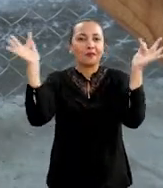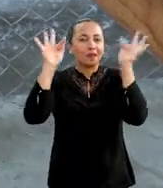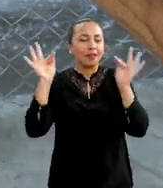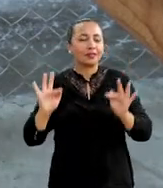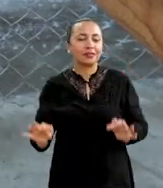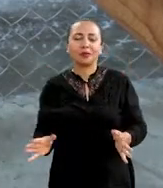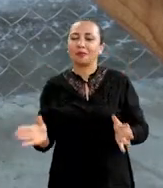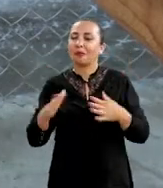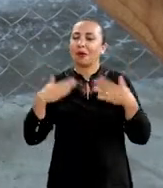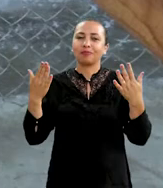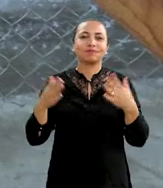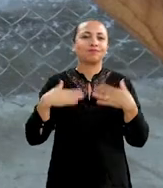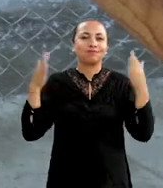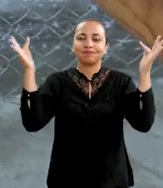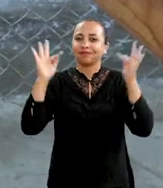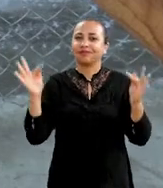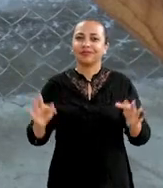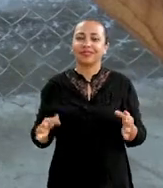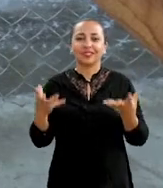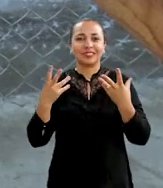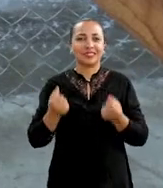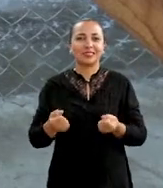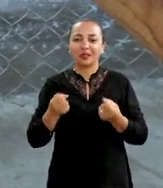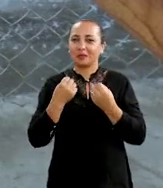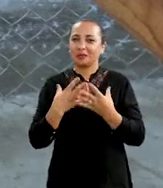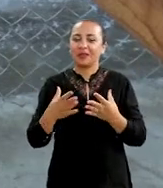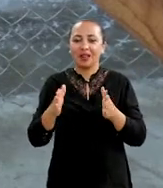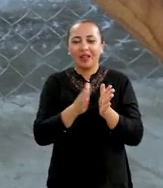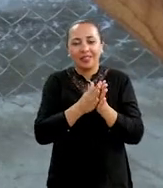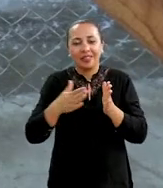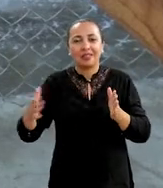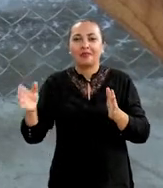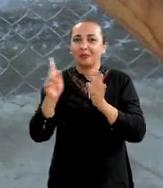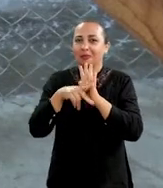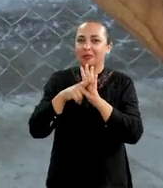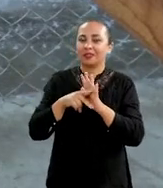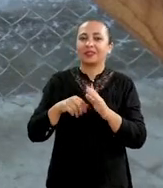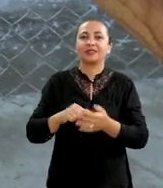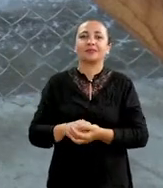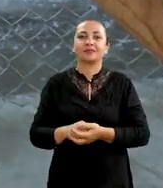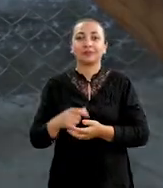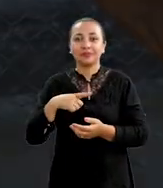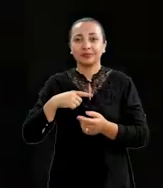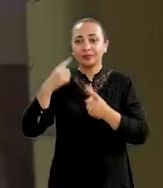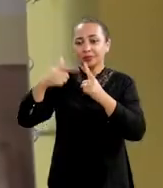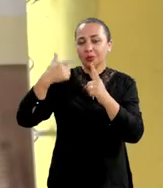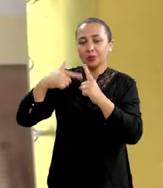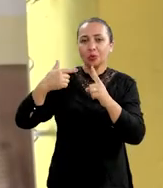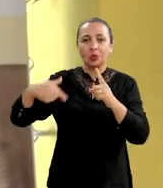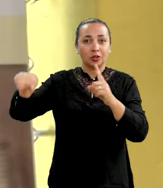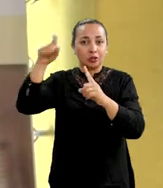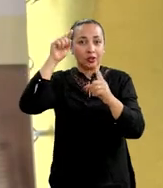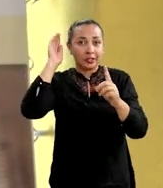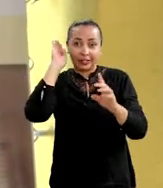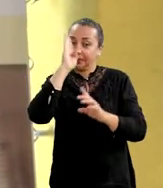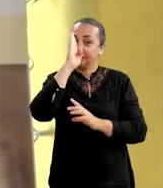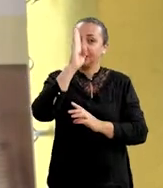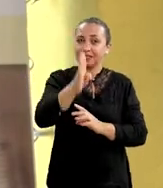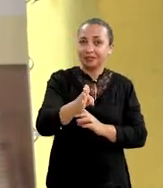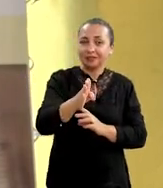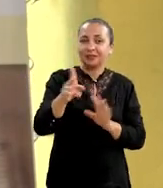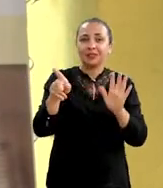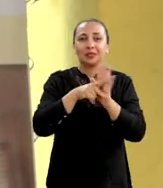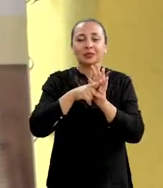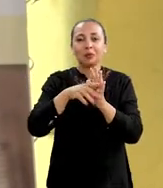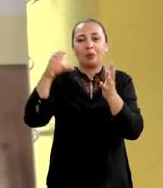eles estão super felizes, estão super felizes, estão aceitando bem o andamento do projeto, das atividades. Temos os produtos diretos,